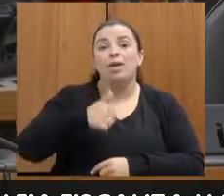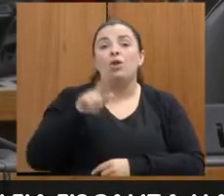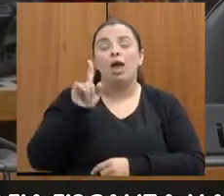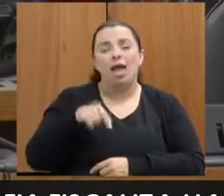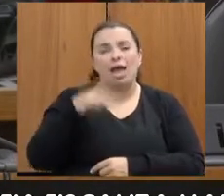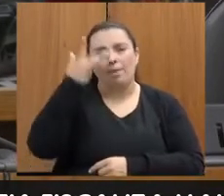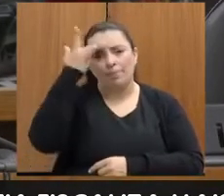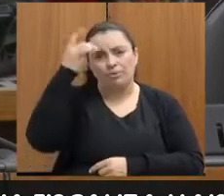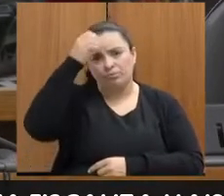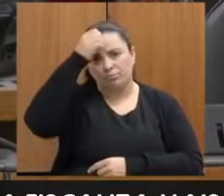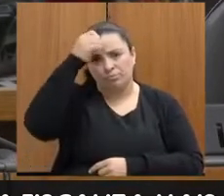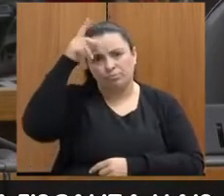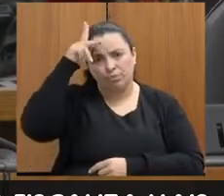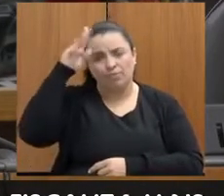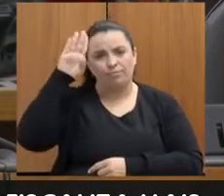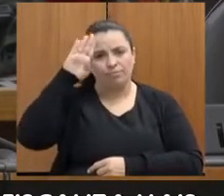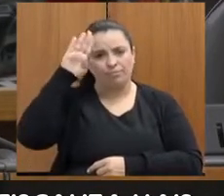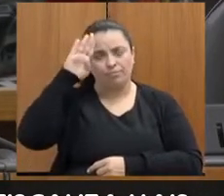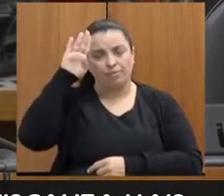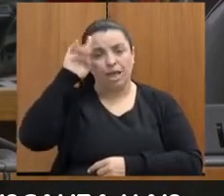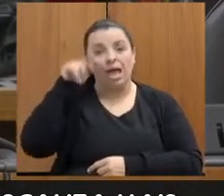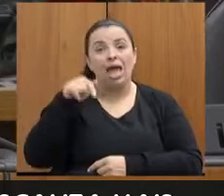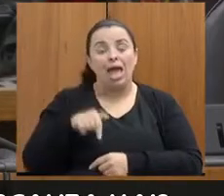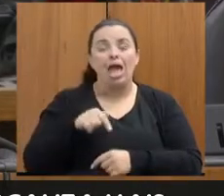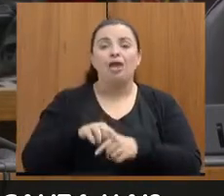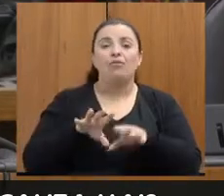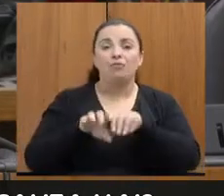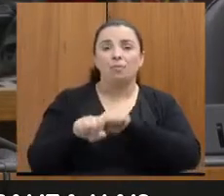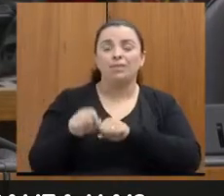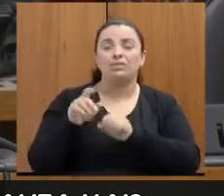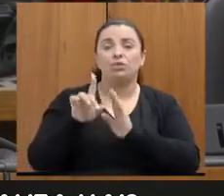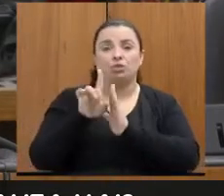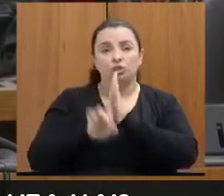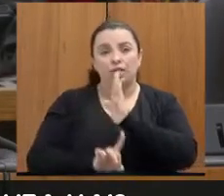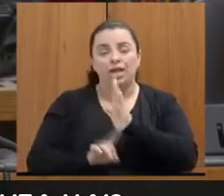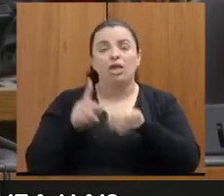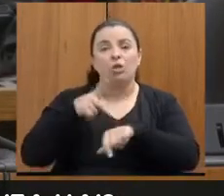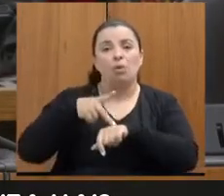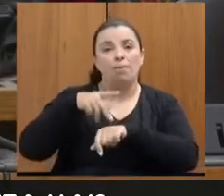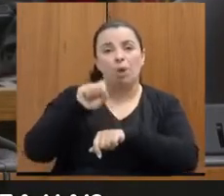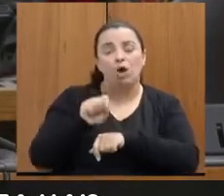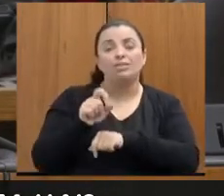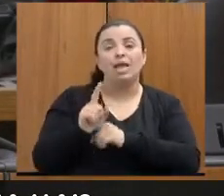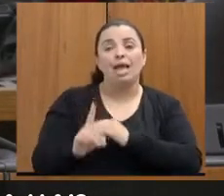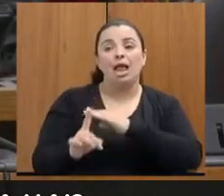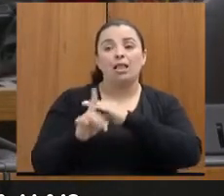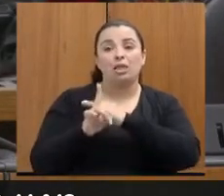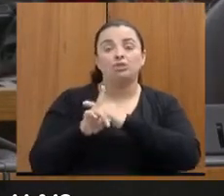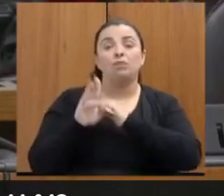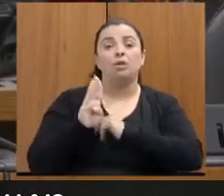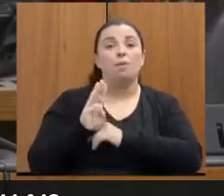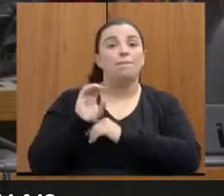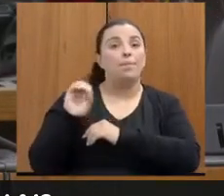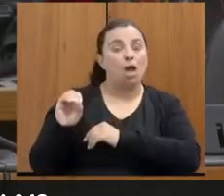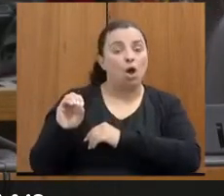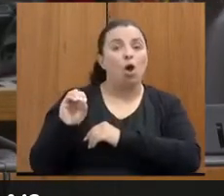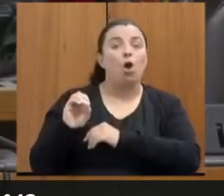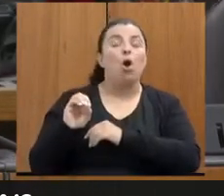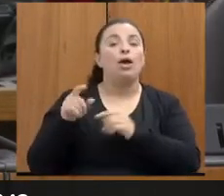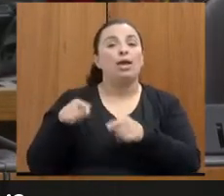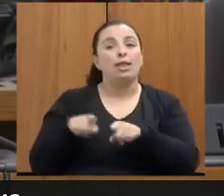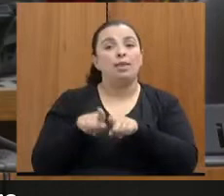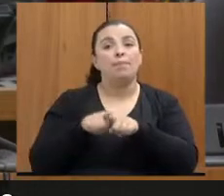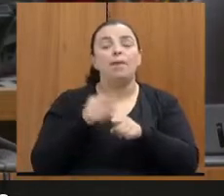direito, pós-graduada, e faz o atendimento para registro de ocorrência e requerimento de medidas